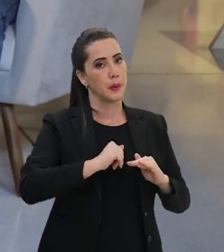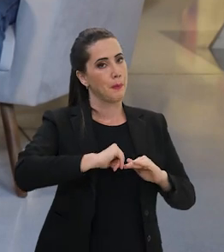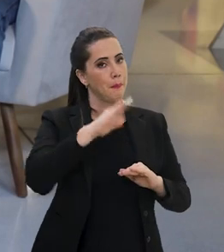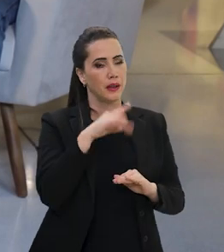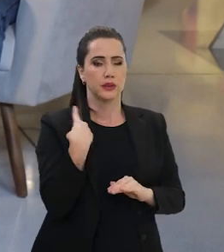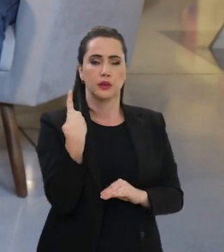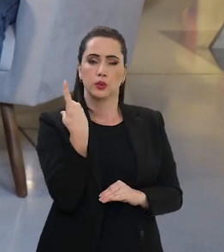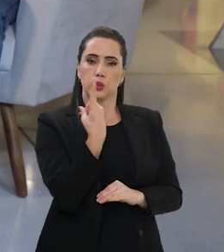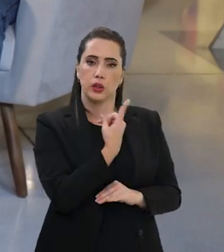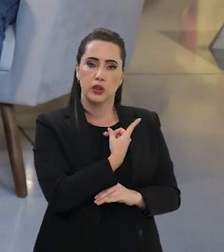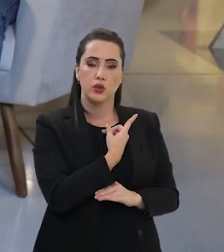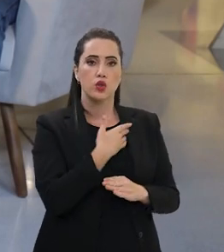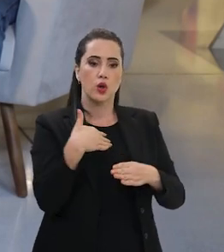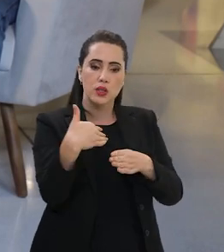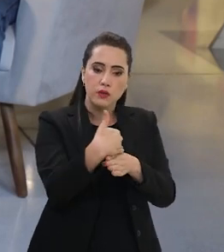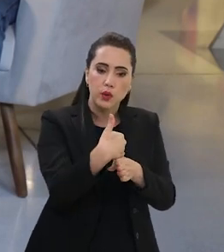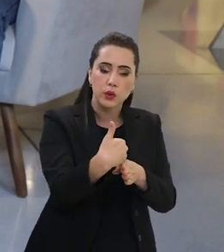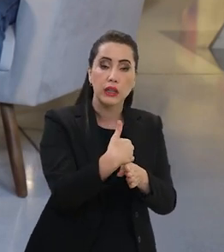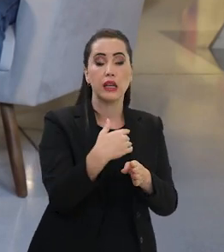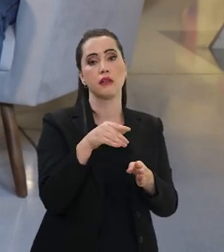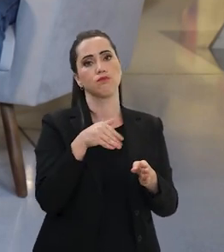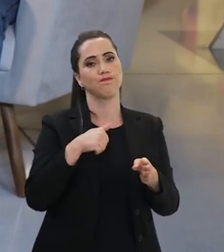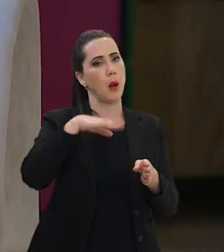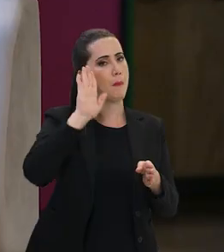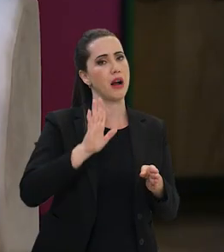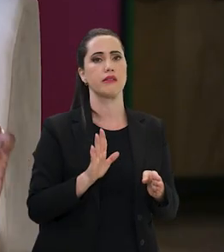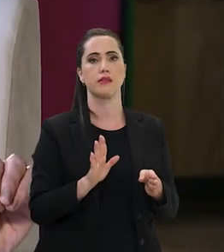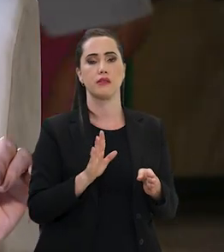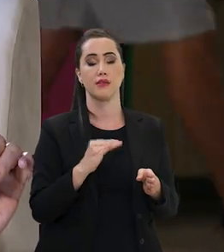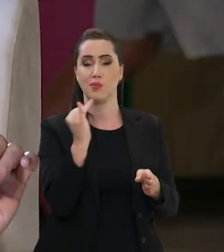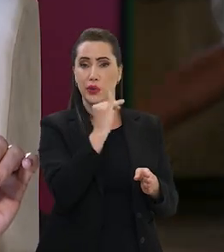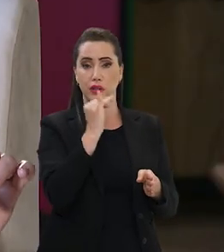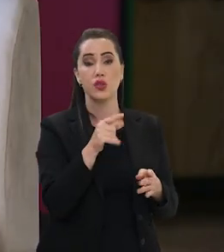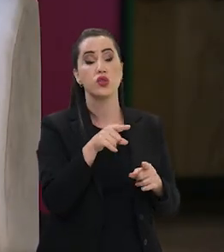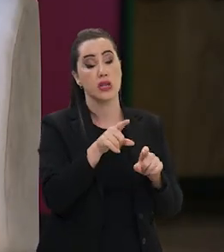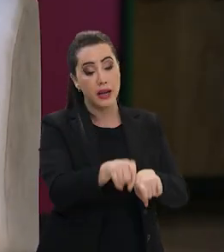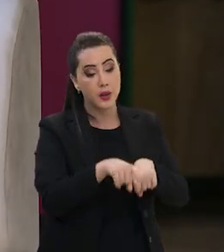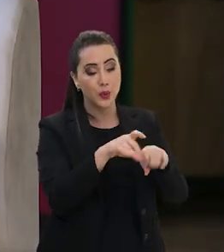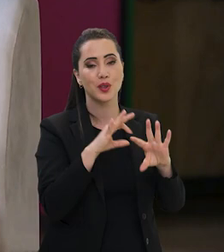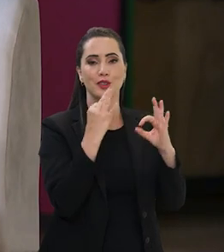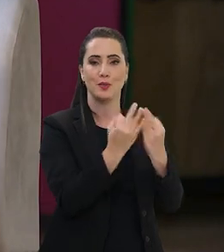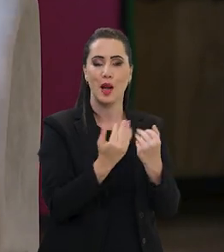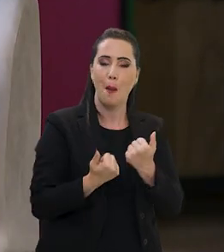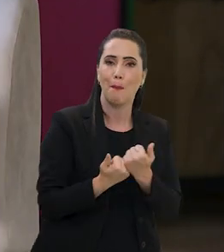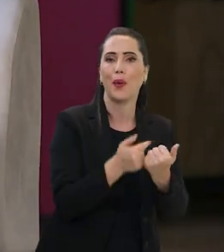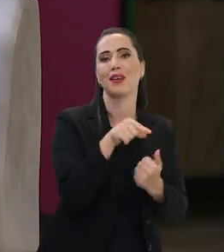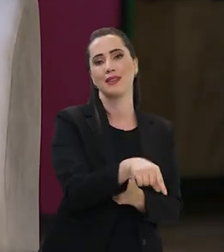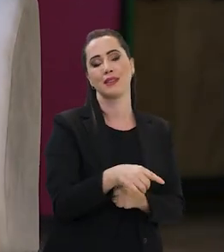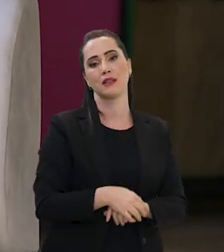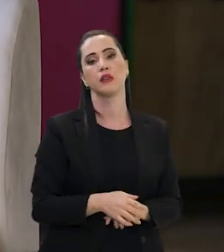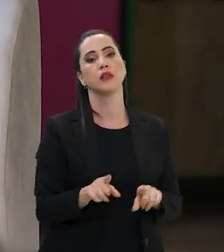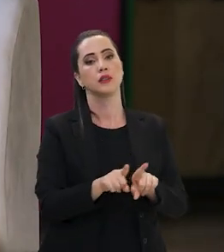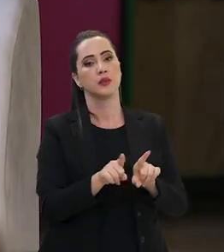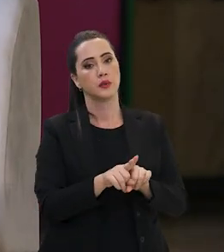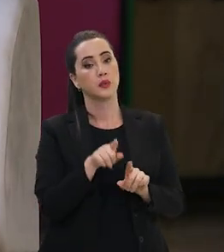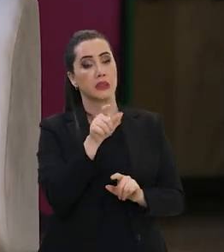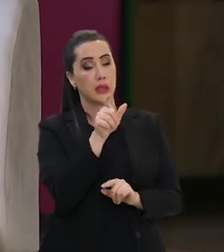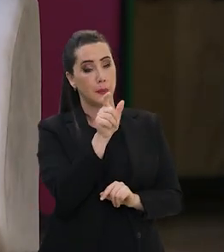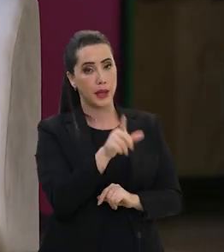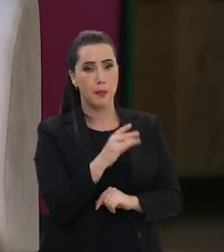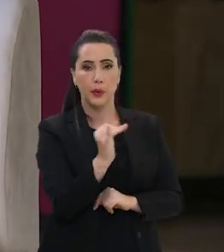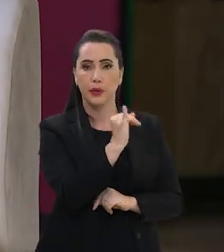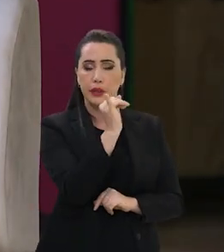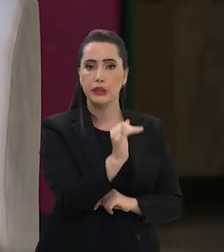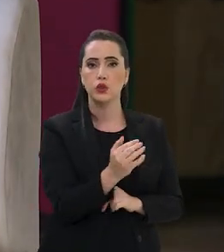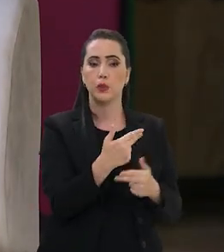agronegócio que ultrapassa as nossas fronteiras, mas a agricultura familiar tem um papel fundamental. E é uma agricultura também muito